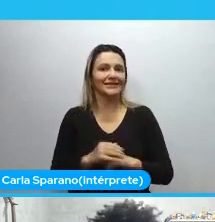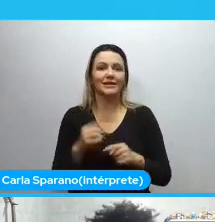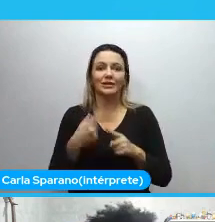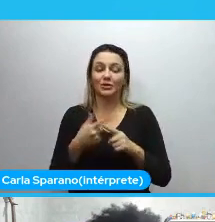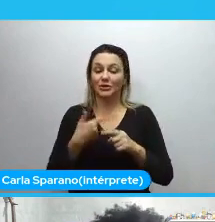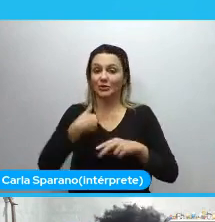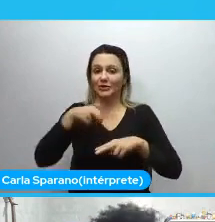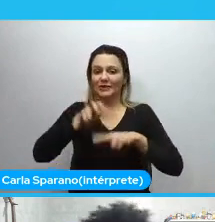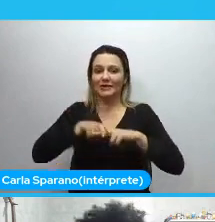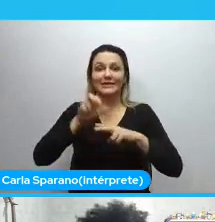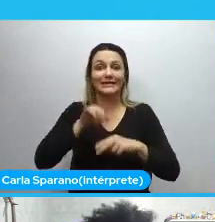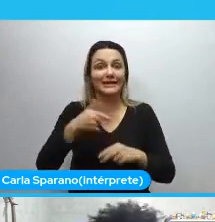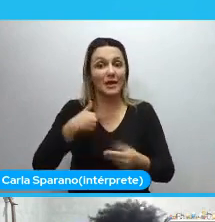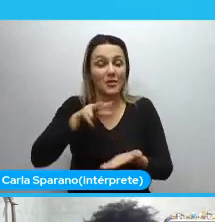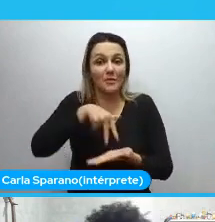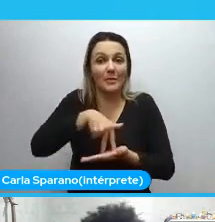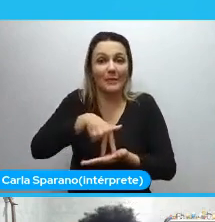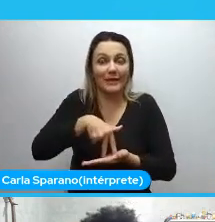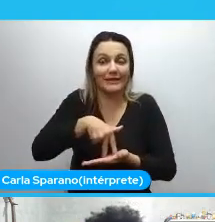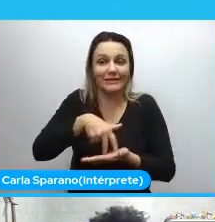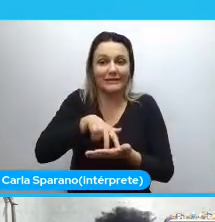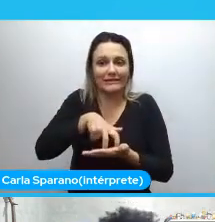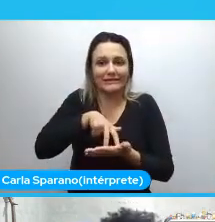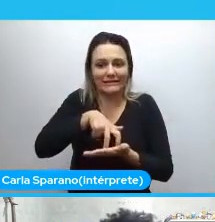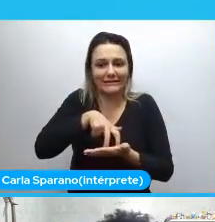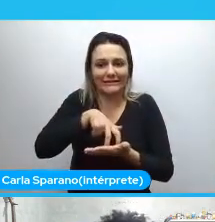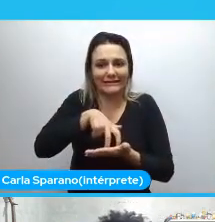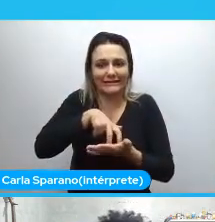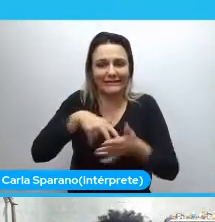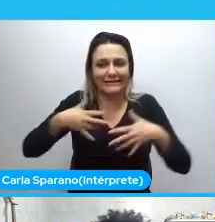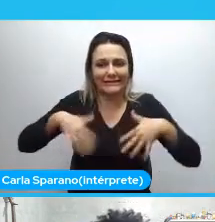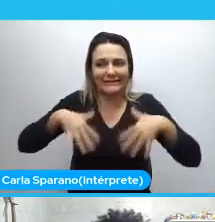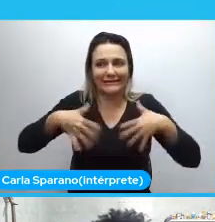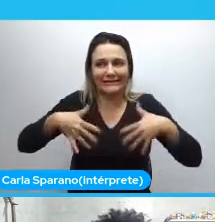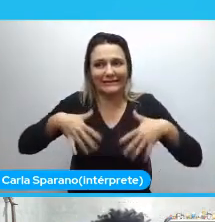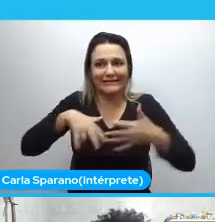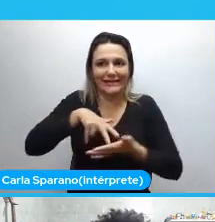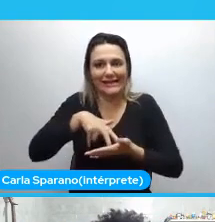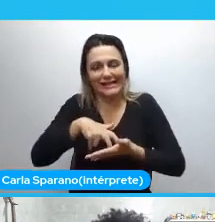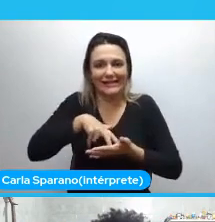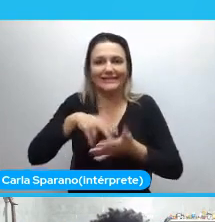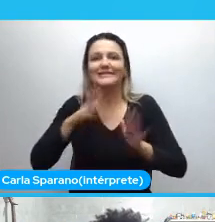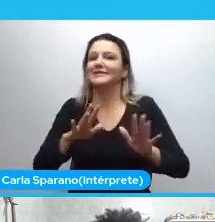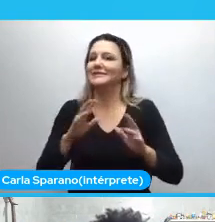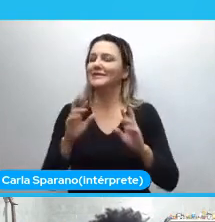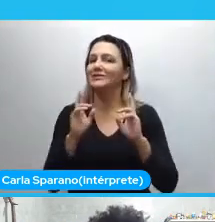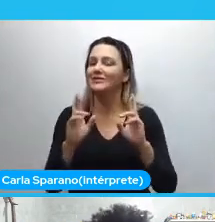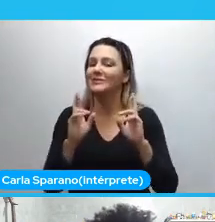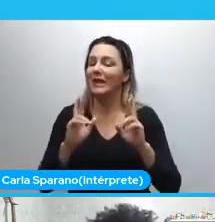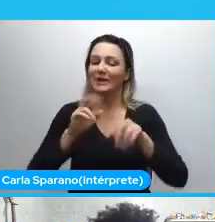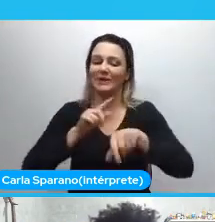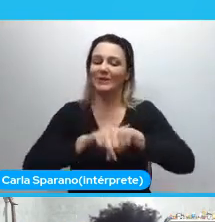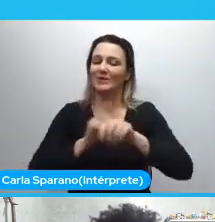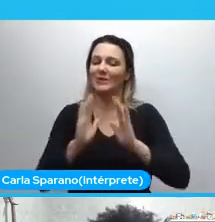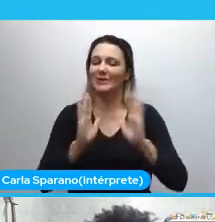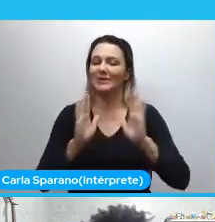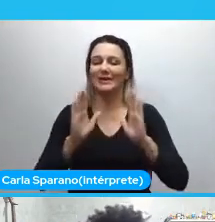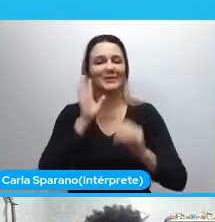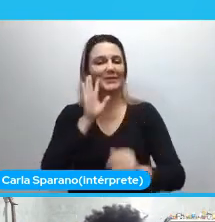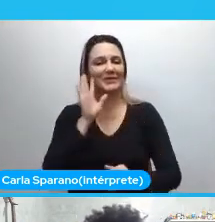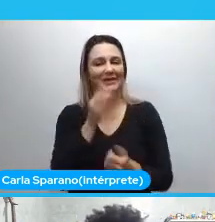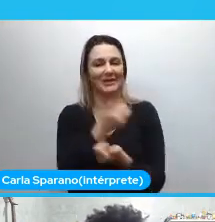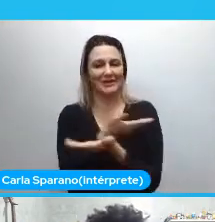sentada. Porque se eu estivesse em pé, eu não ia conseguir ficar em pé. Estou realmente tremendo muito, mas eu espero que seja um tempo legal para todo mundo.